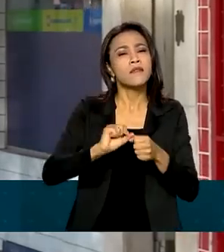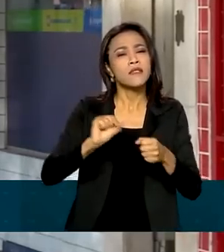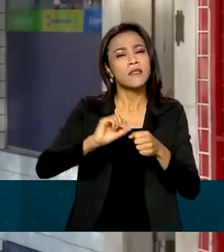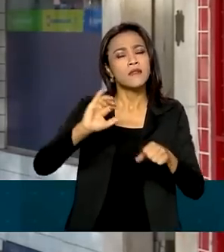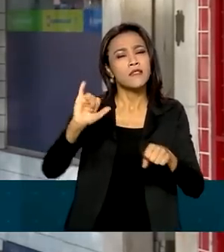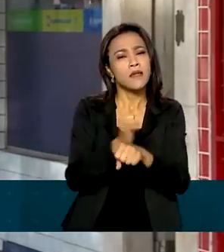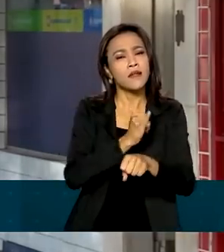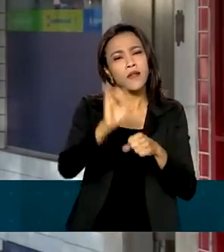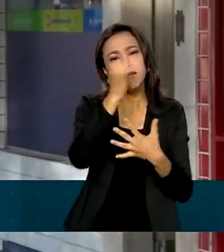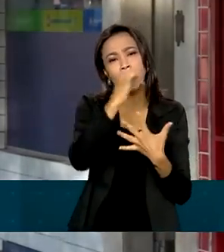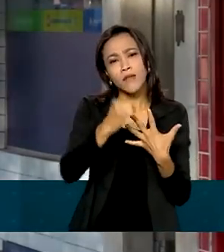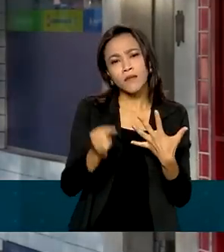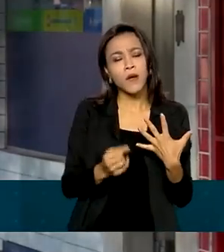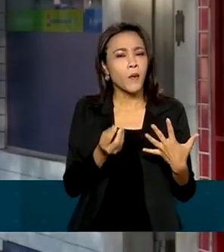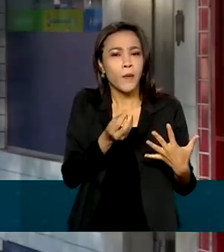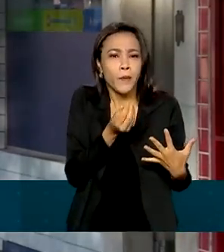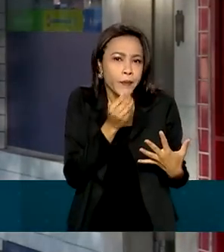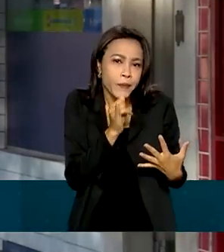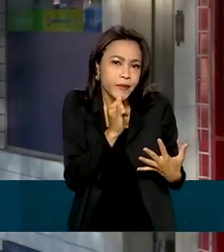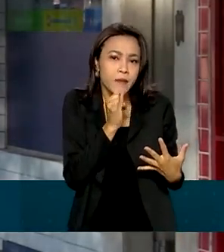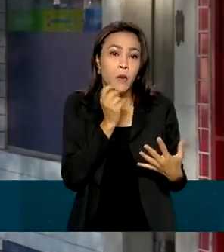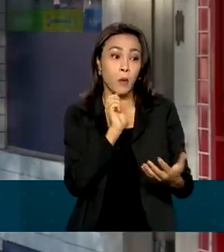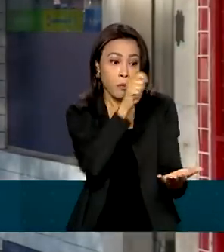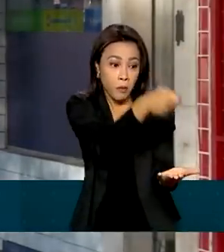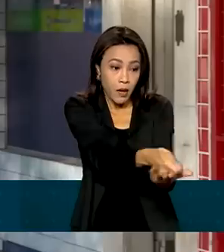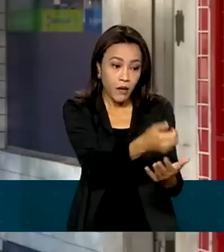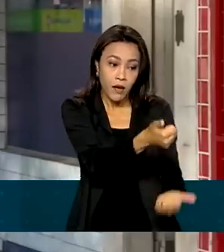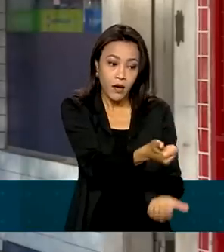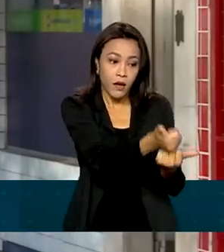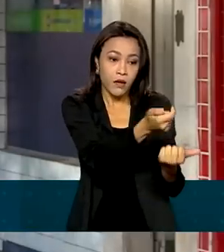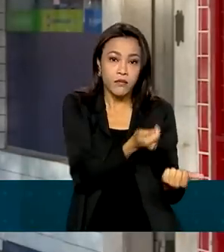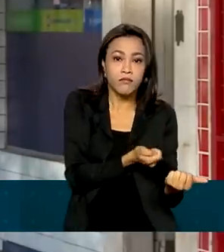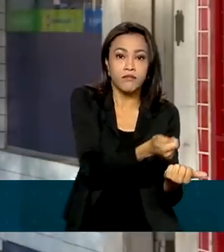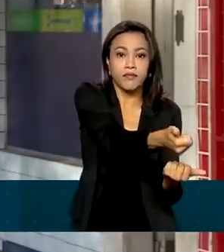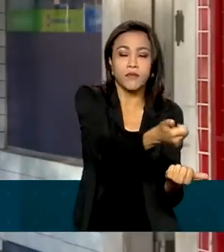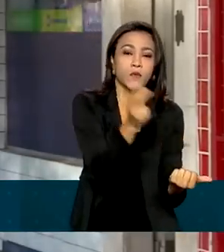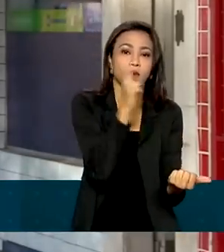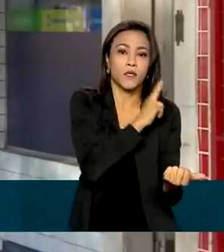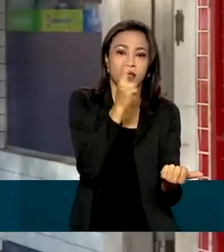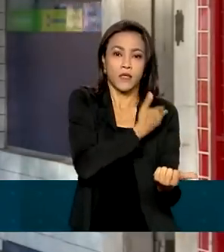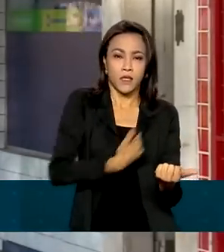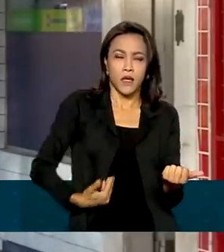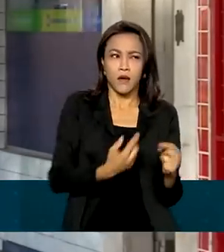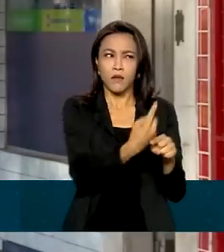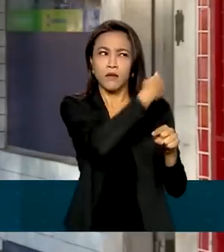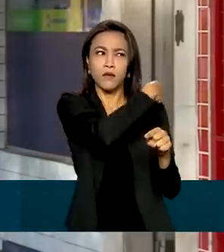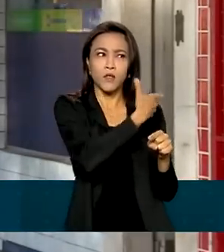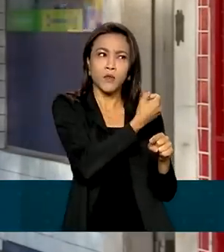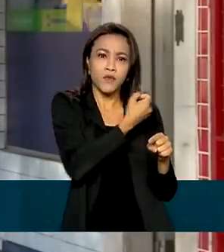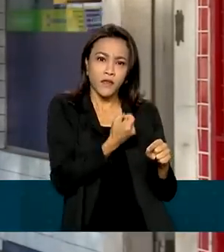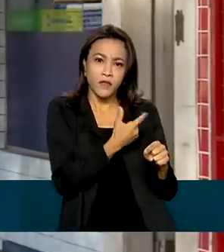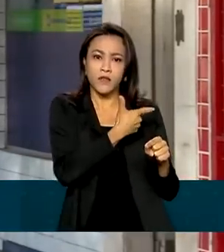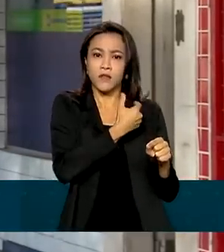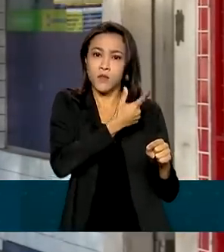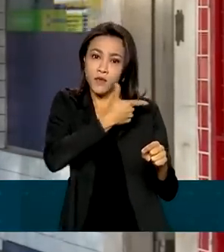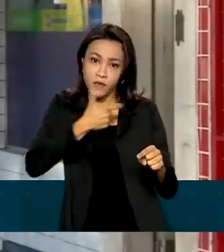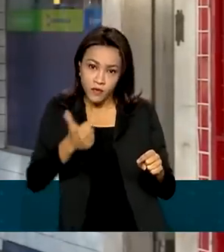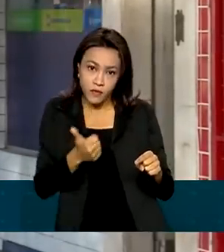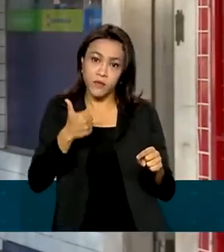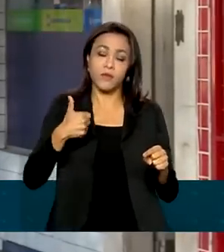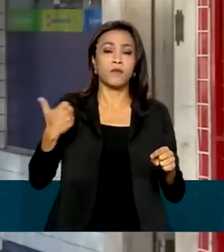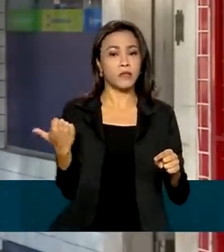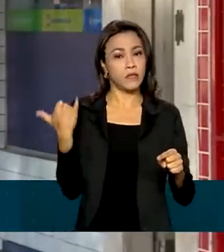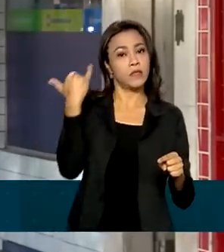Dentre elas está o pagamento do auxílio emergencial, que destinou entre 2020 e 2021, segundo o